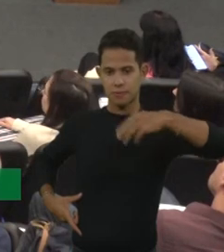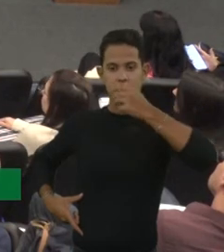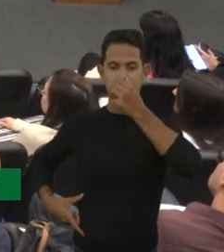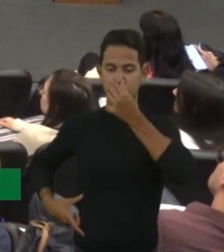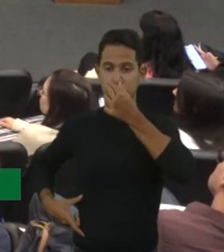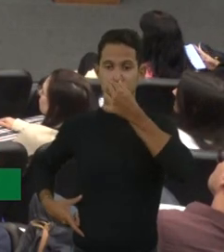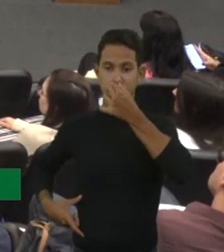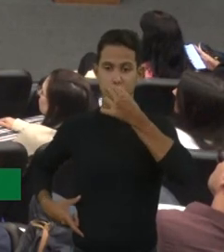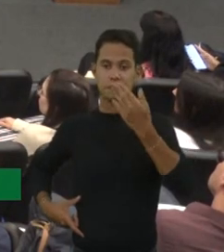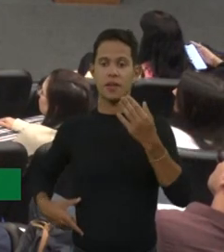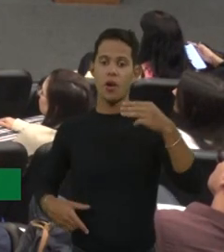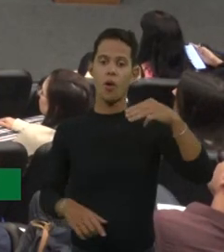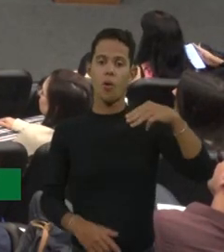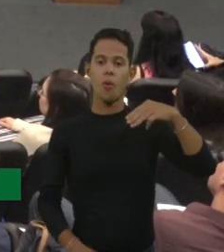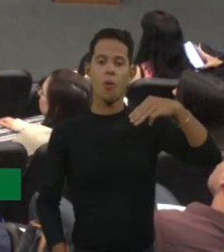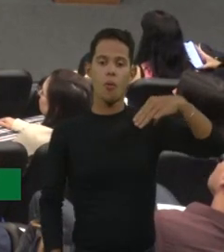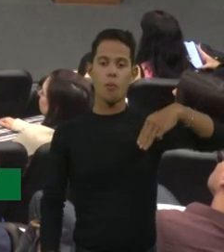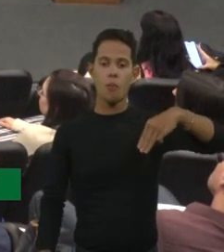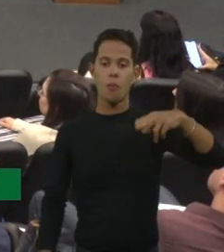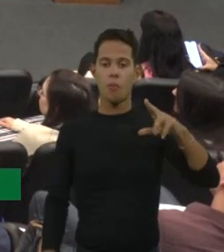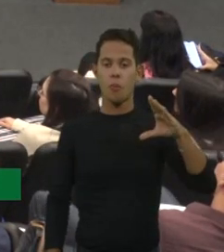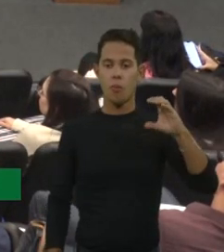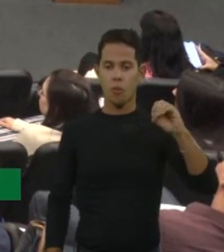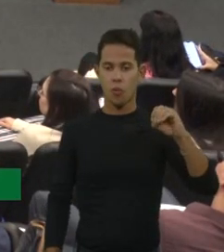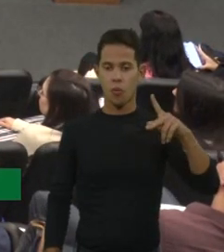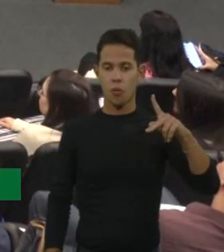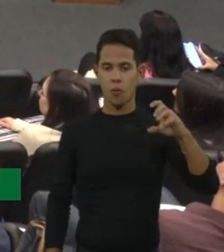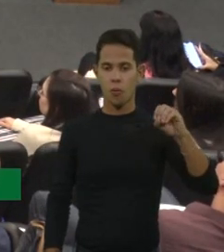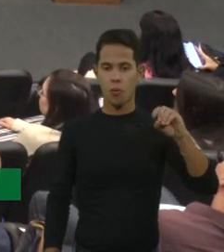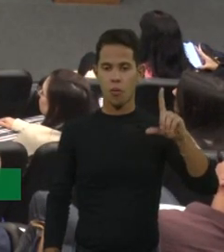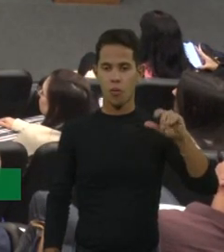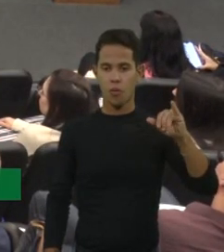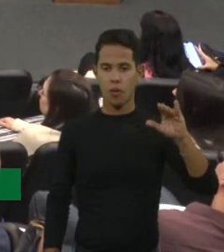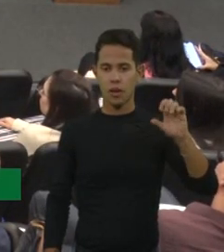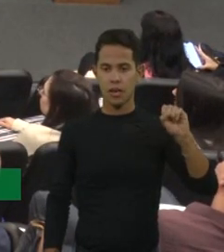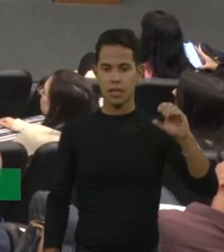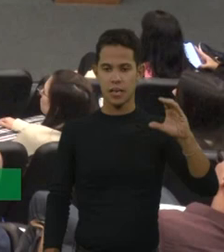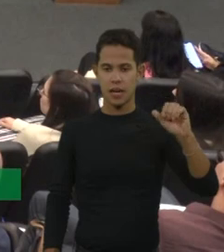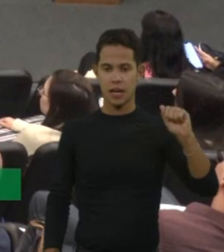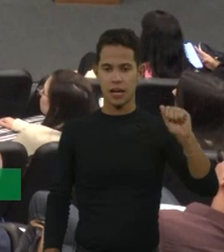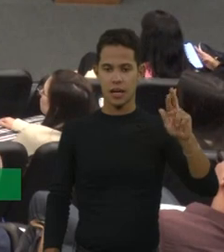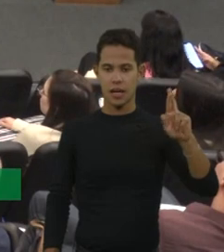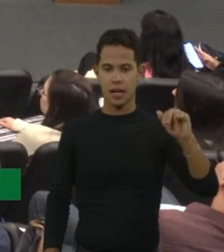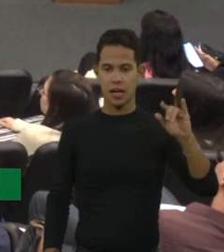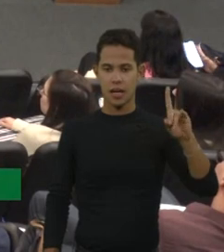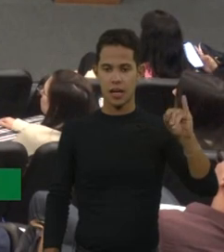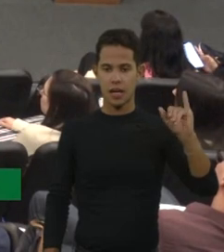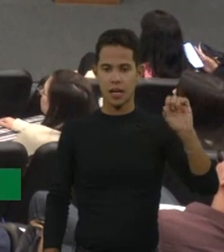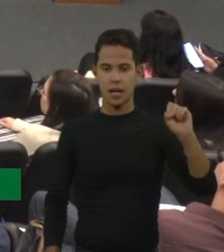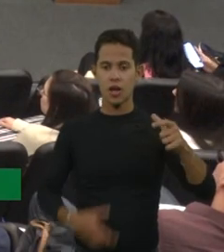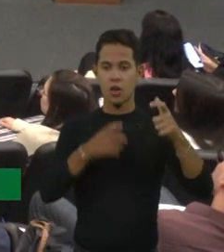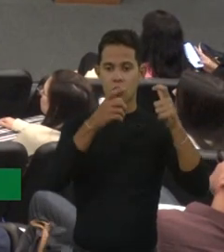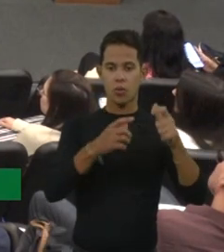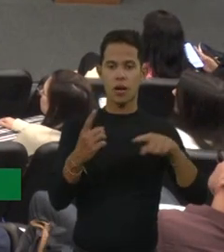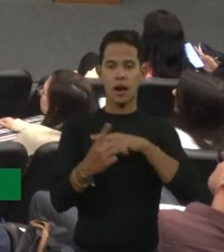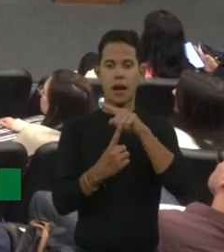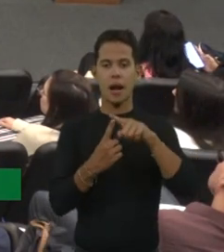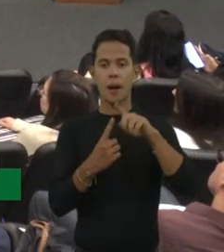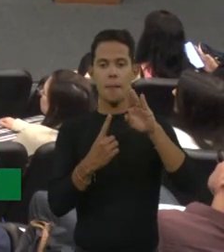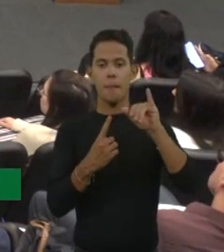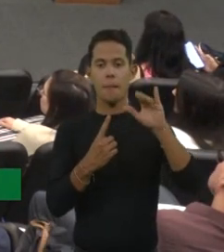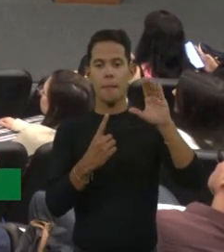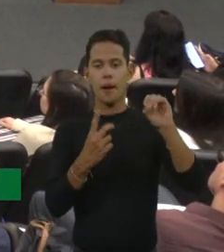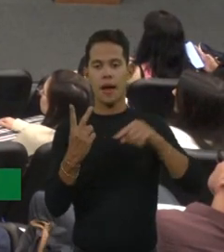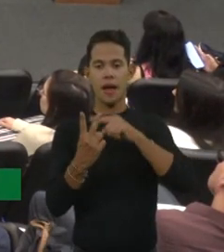esses de mucopolisacarídeos ou glicosaminoglicanos, onde vem a doença, são depositados no baço, no fígado, na face, nos